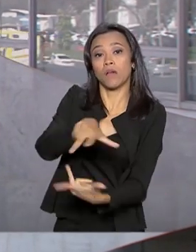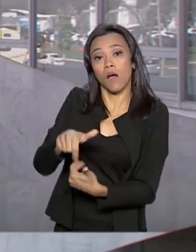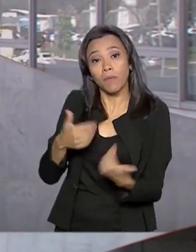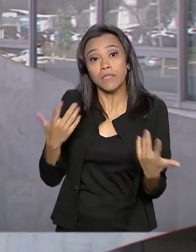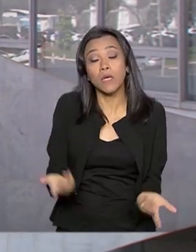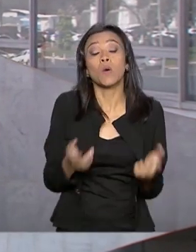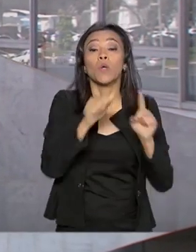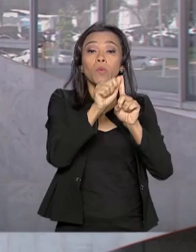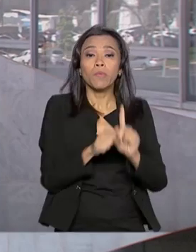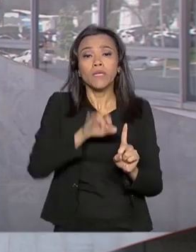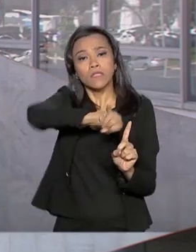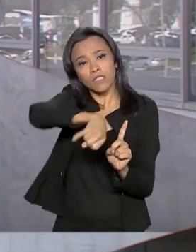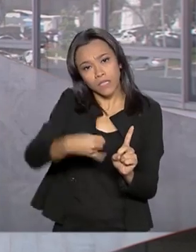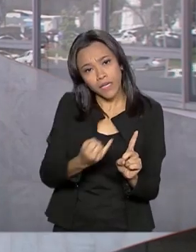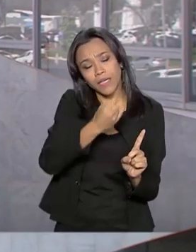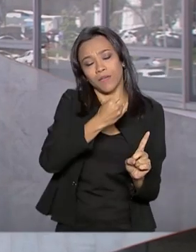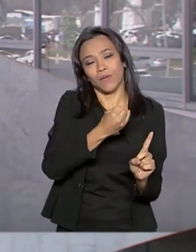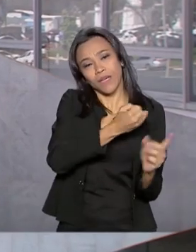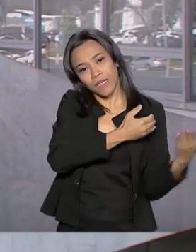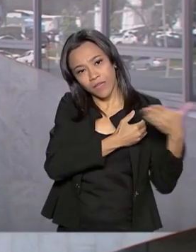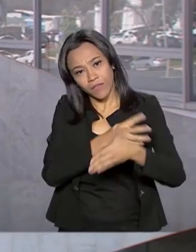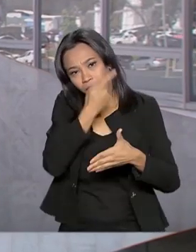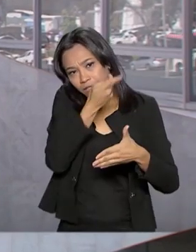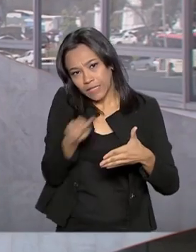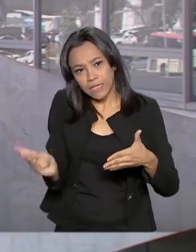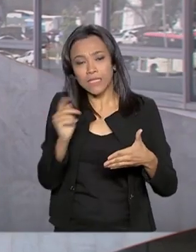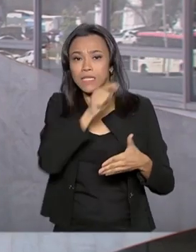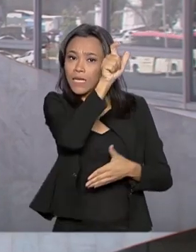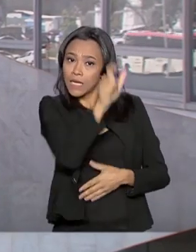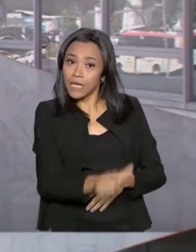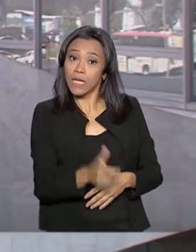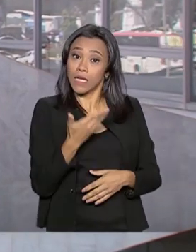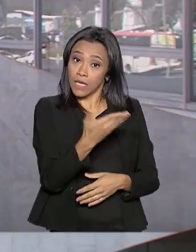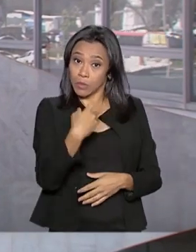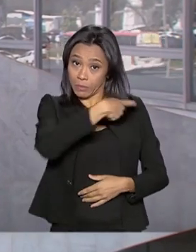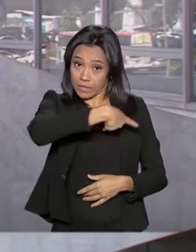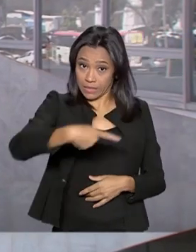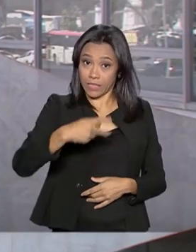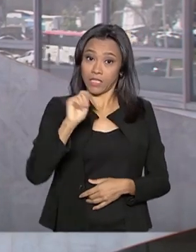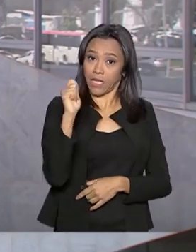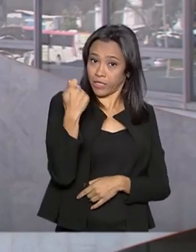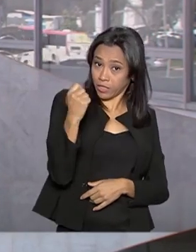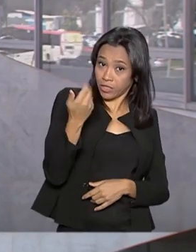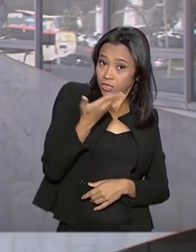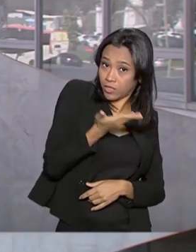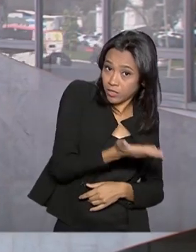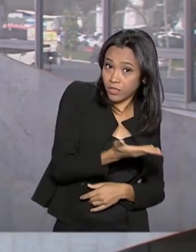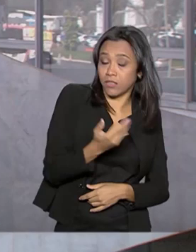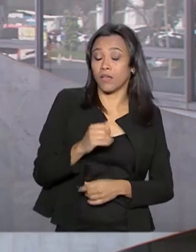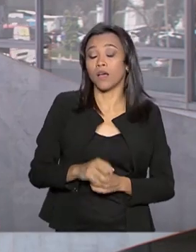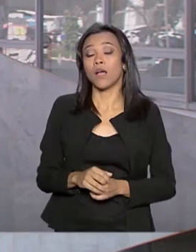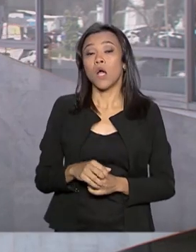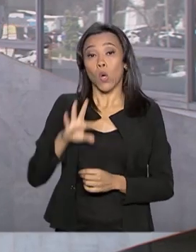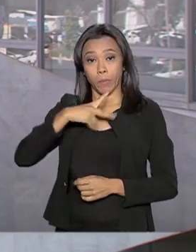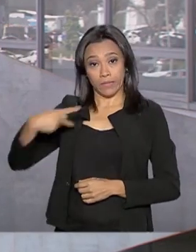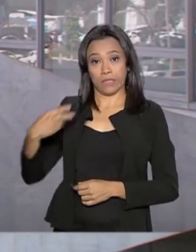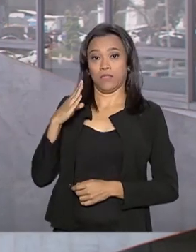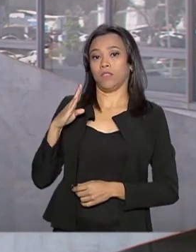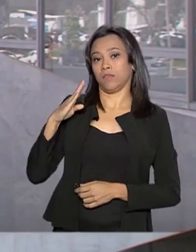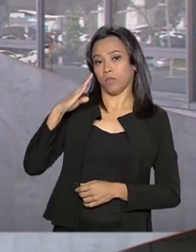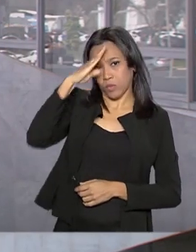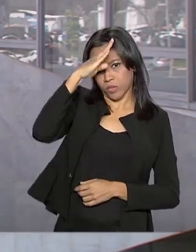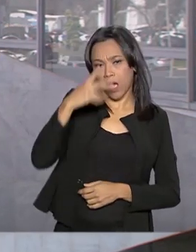durante uma visita aqui em Brasília, do presidente da Argentina, Maurício Macri, o presidente Jair Bolsonaro